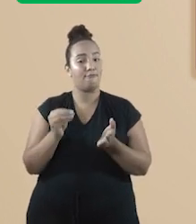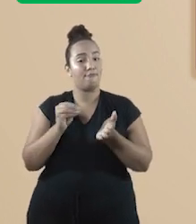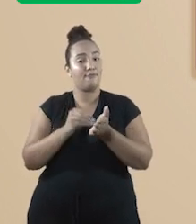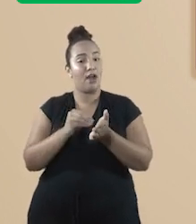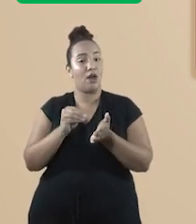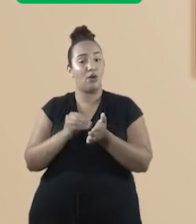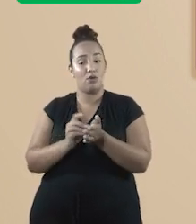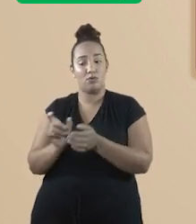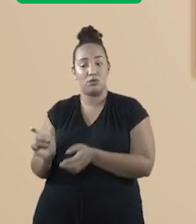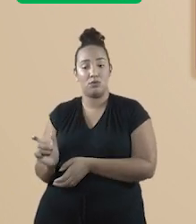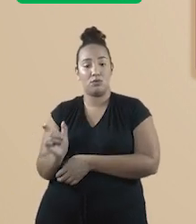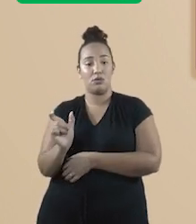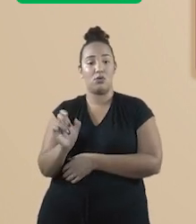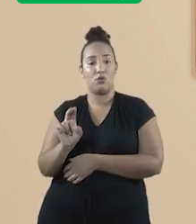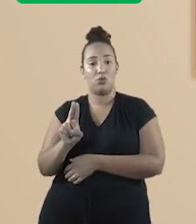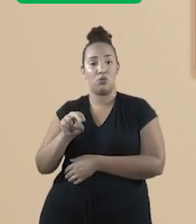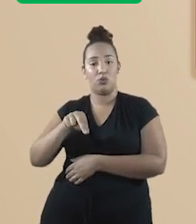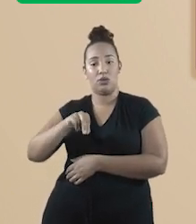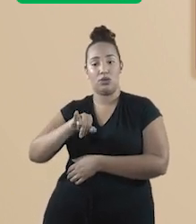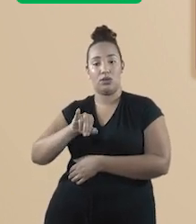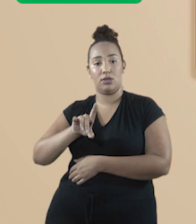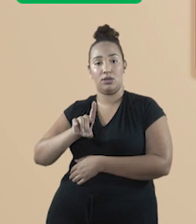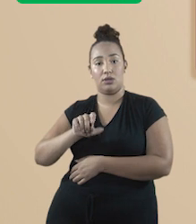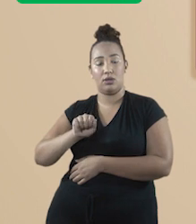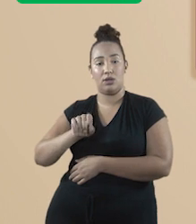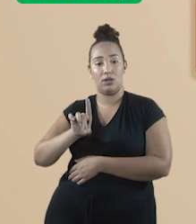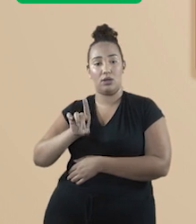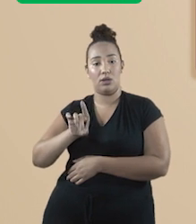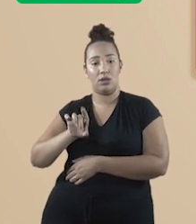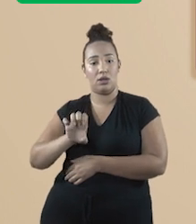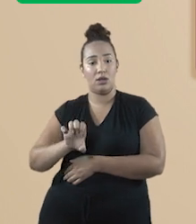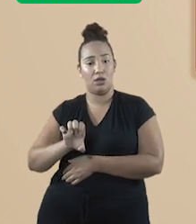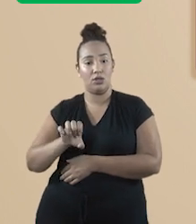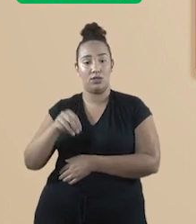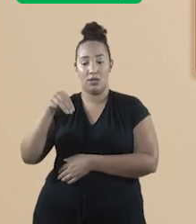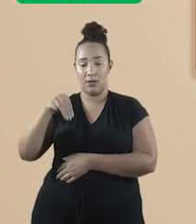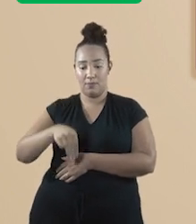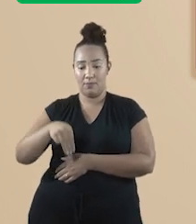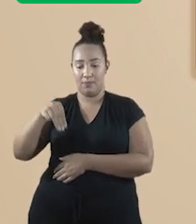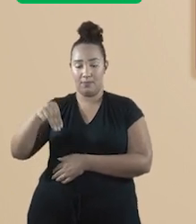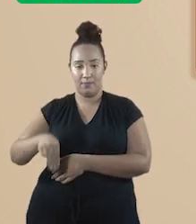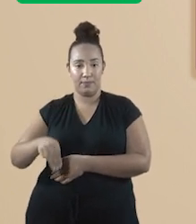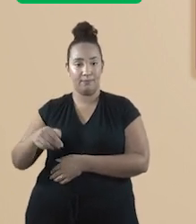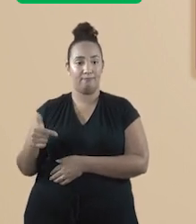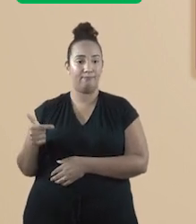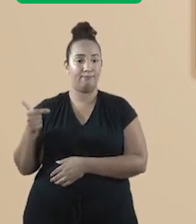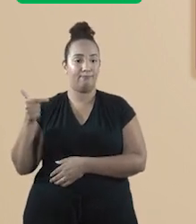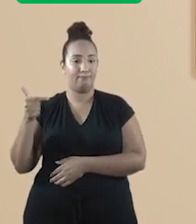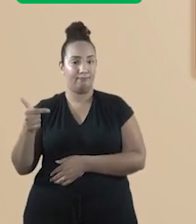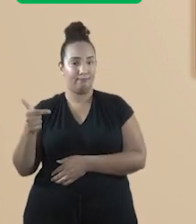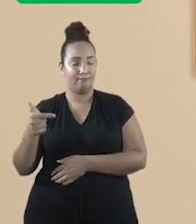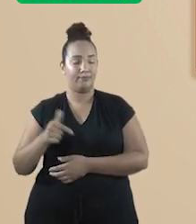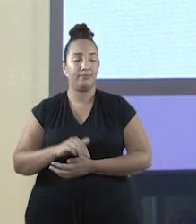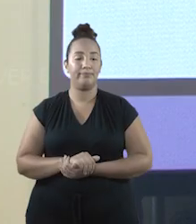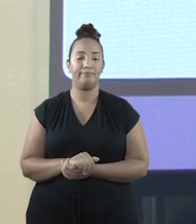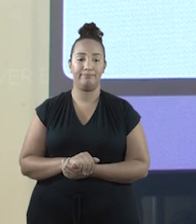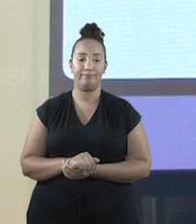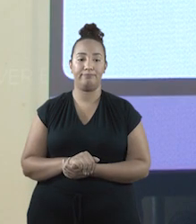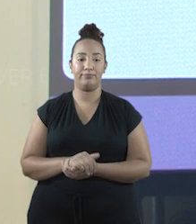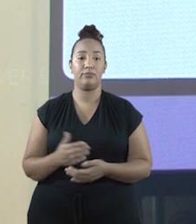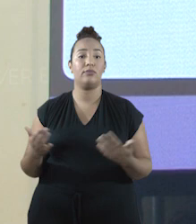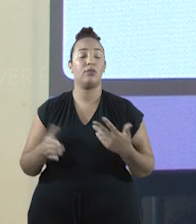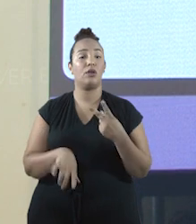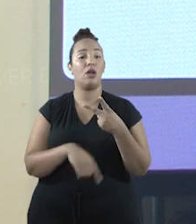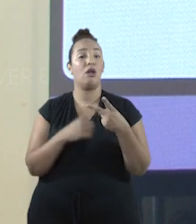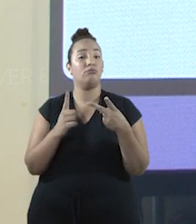esquecer da unidade, que nesse caso é igual a milímetros ao quadrado. A